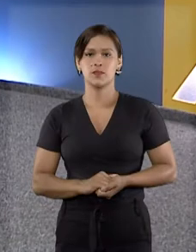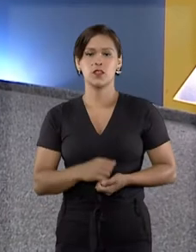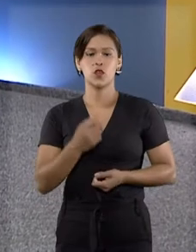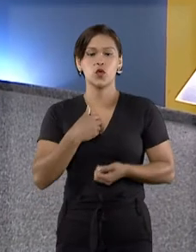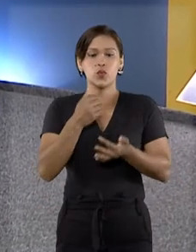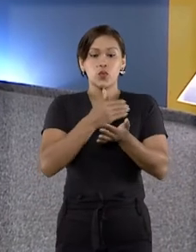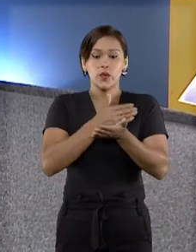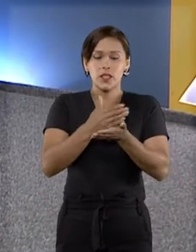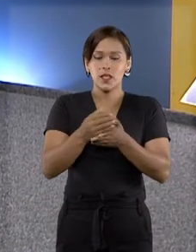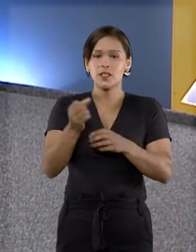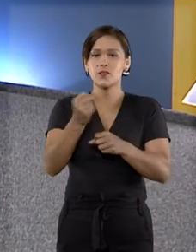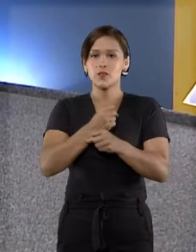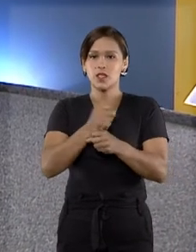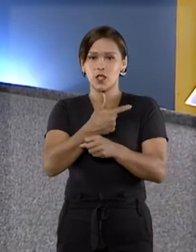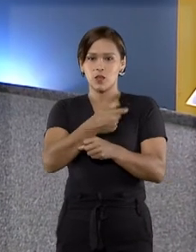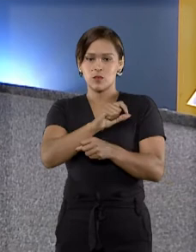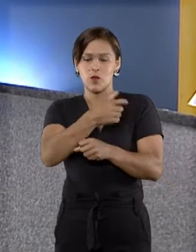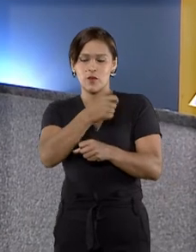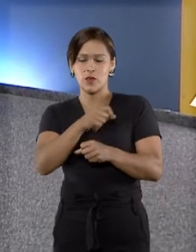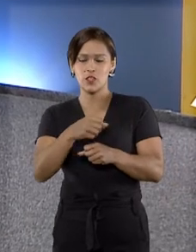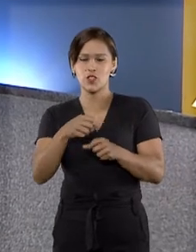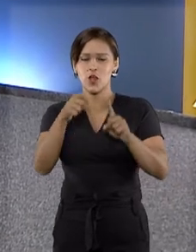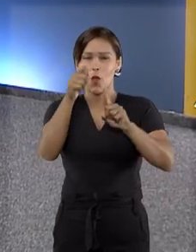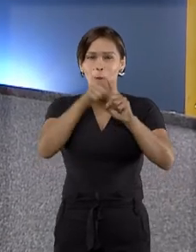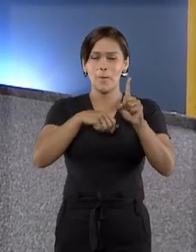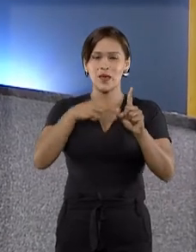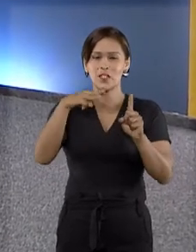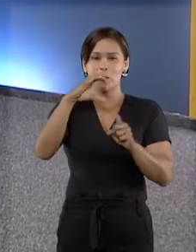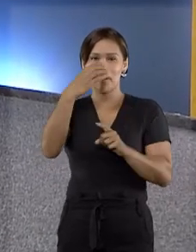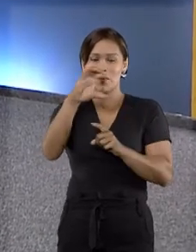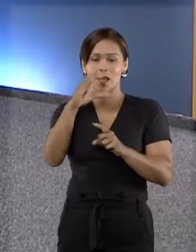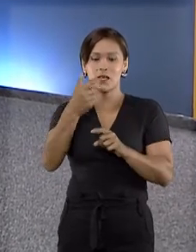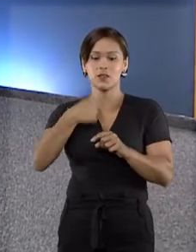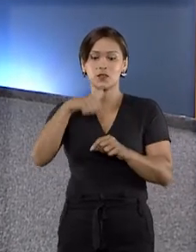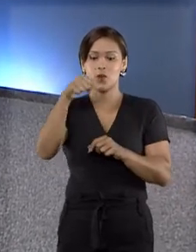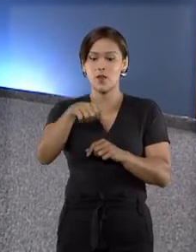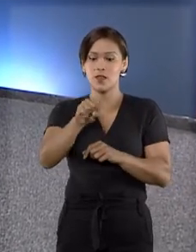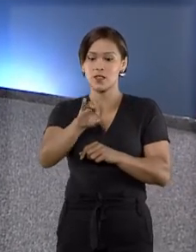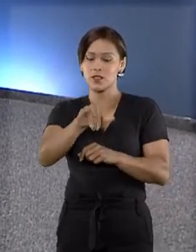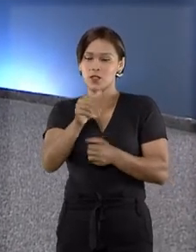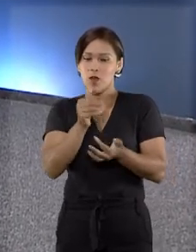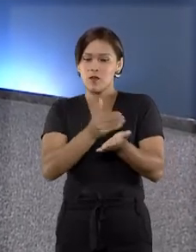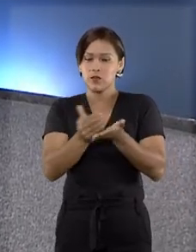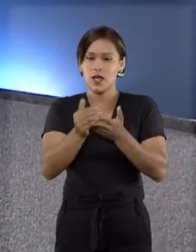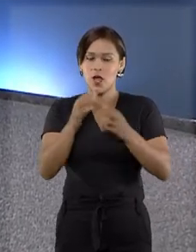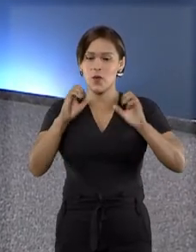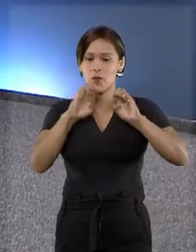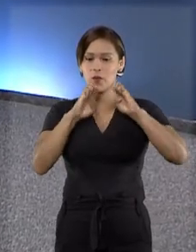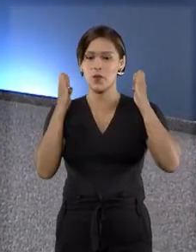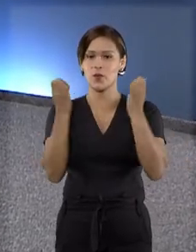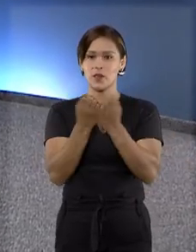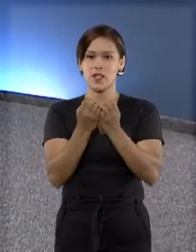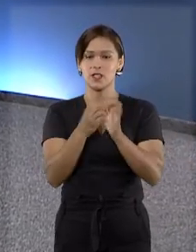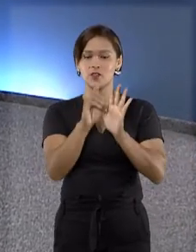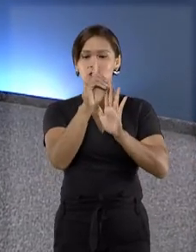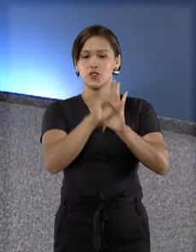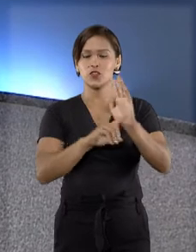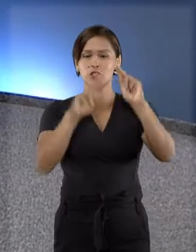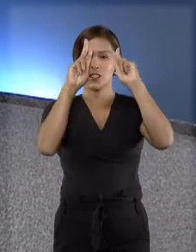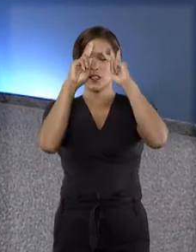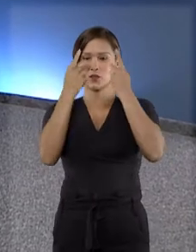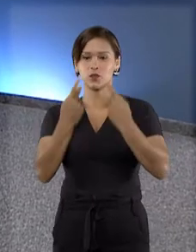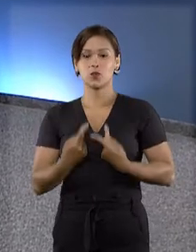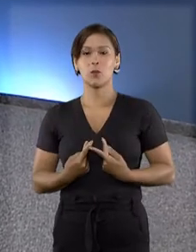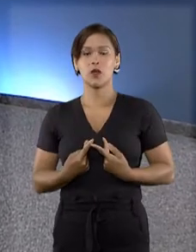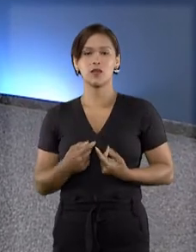No início deste ano, no mês de março, o STJ sediou o Congresso sobre a Convenção Americana de Direitos